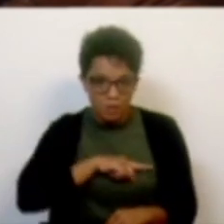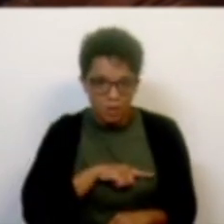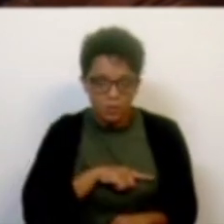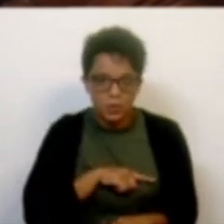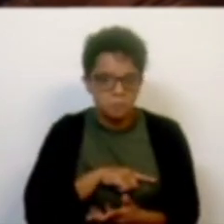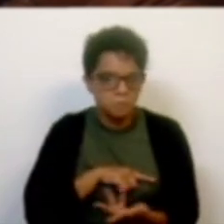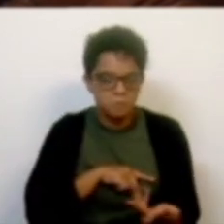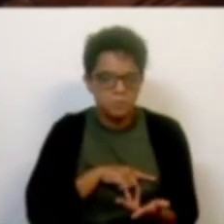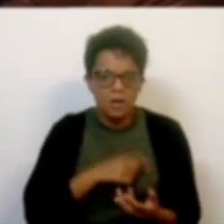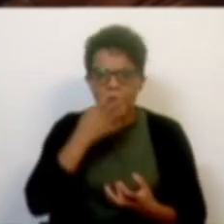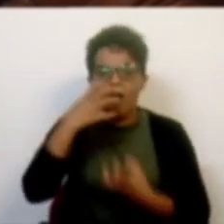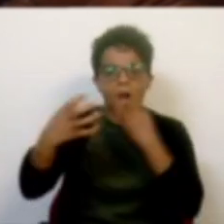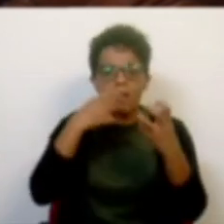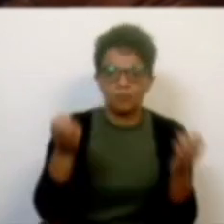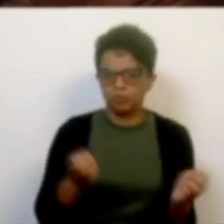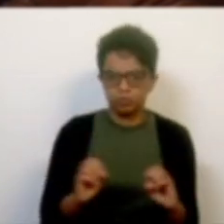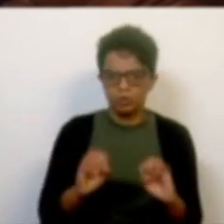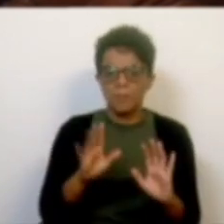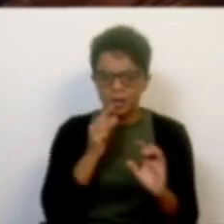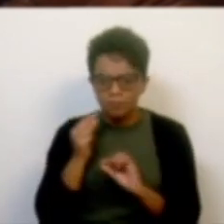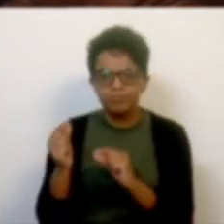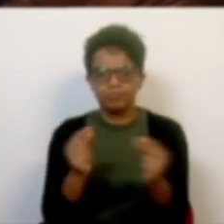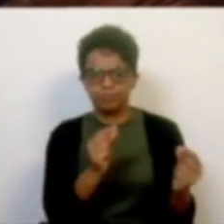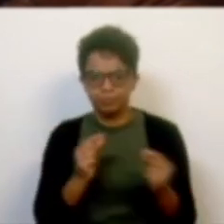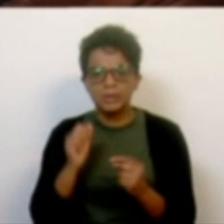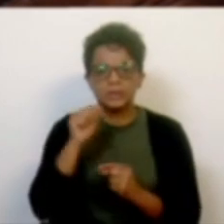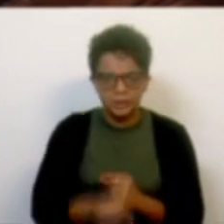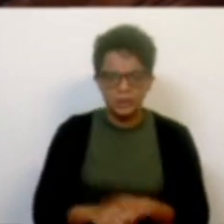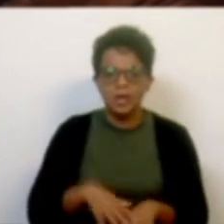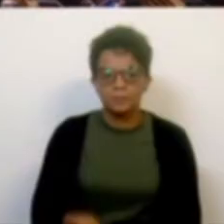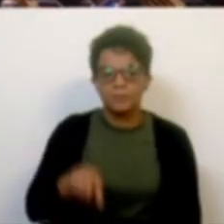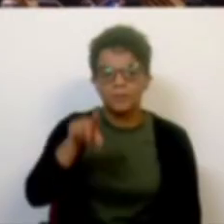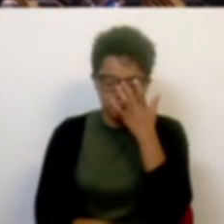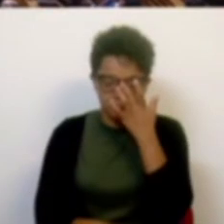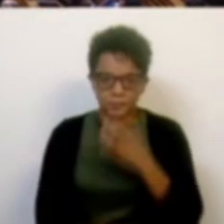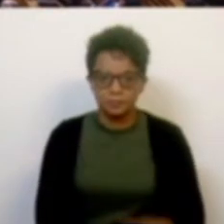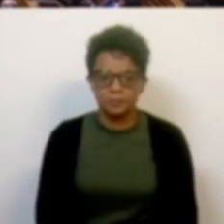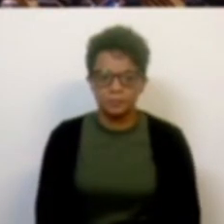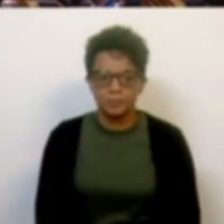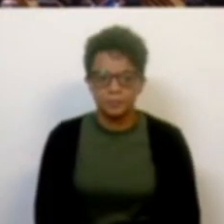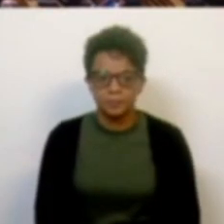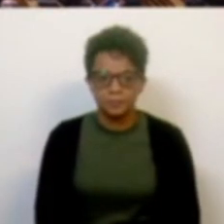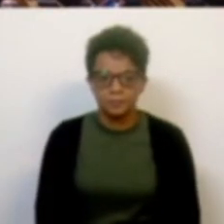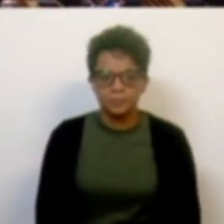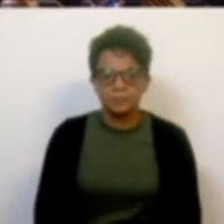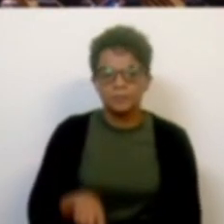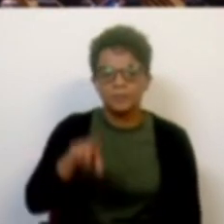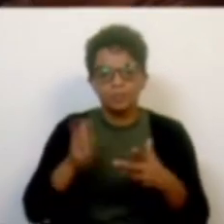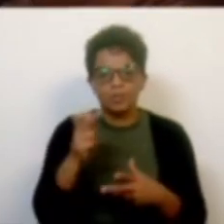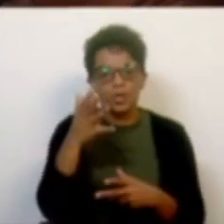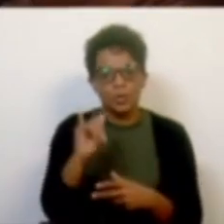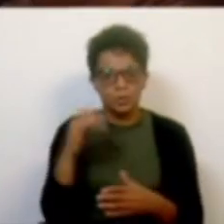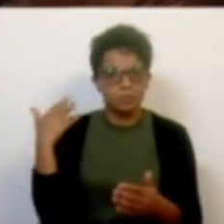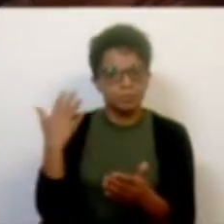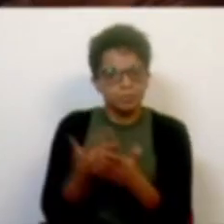terão gritaria, terão debate, mas não terão insultos. Houve também uma particular evolução nestes 12 anos.